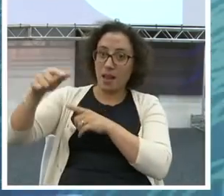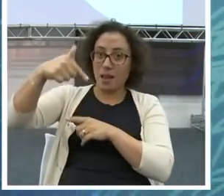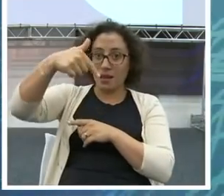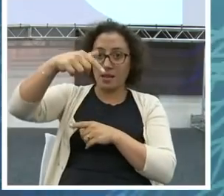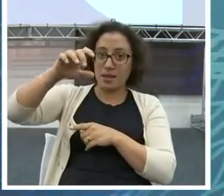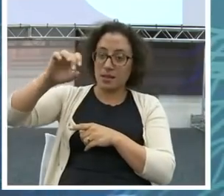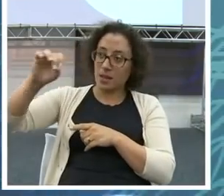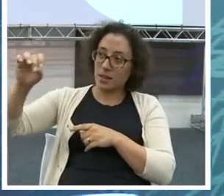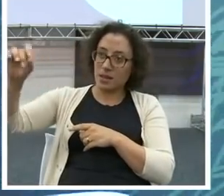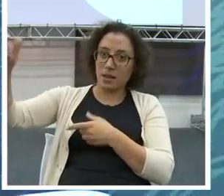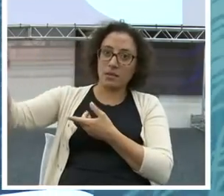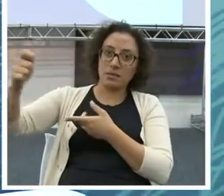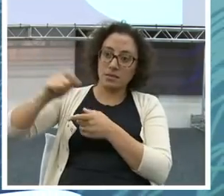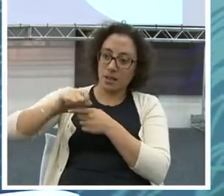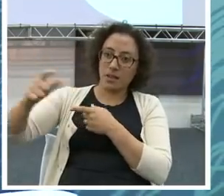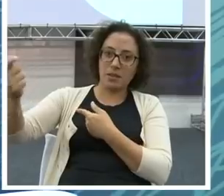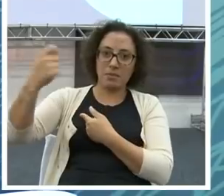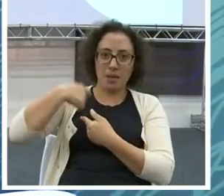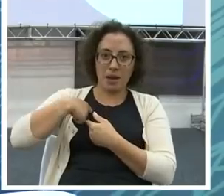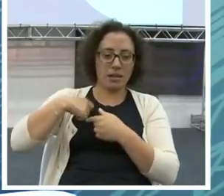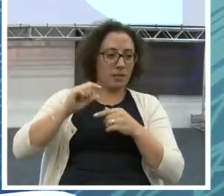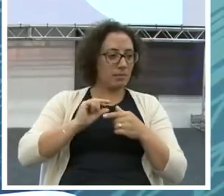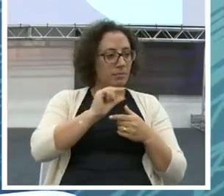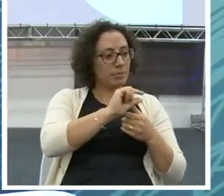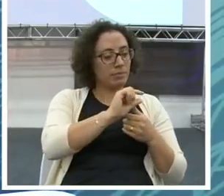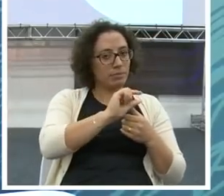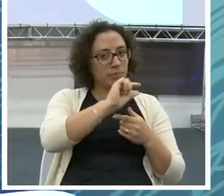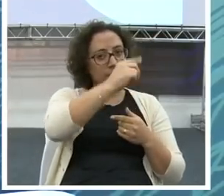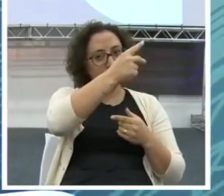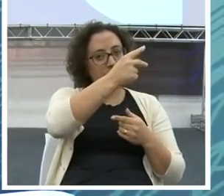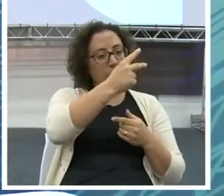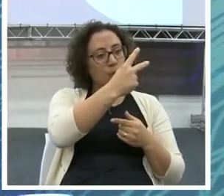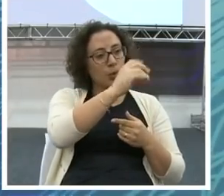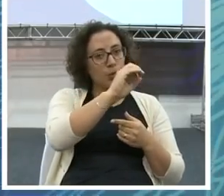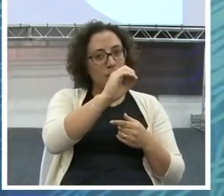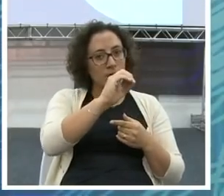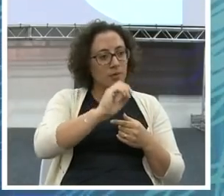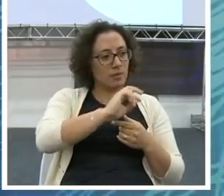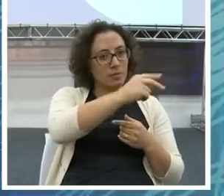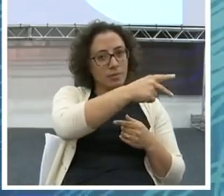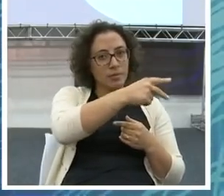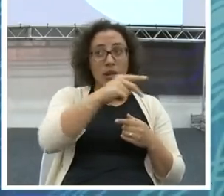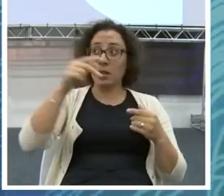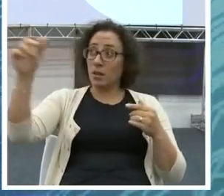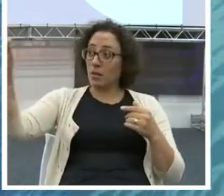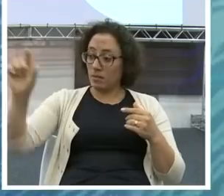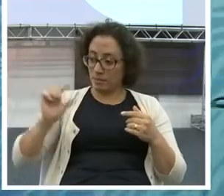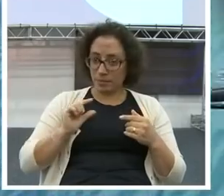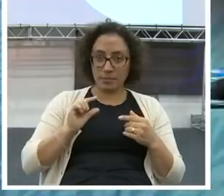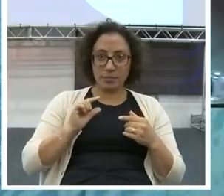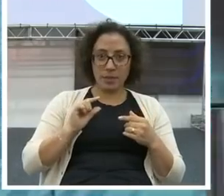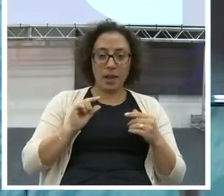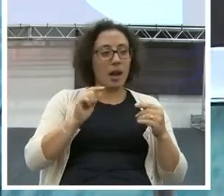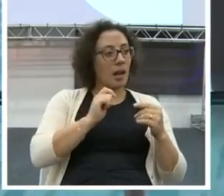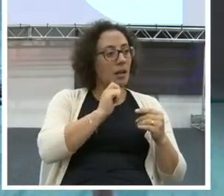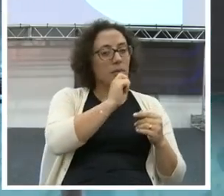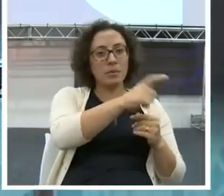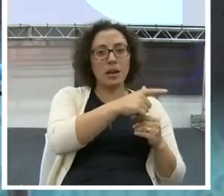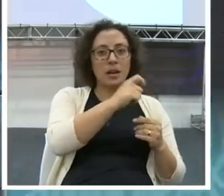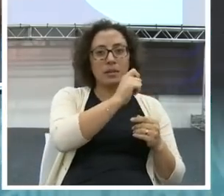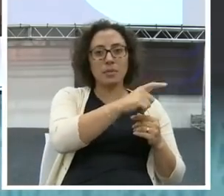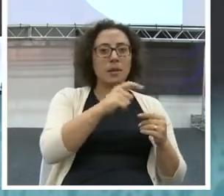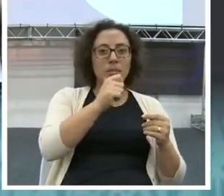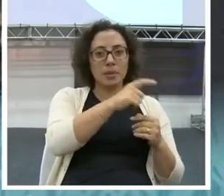já empatou com o valor do carro. Então, ele já estava ganhando o carro. No quinto ano, que foi a última parcela,